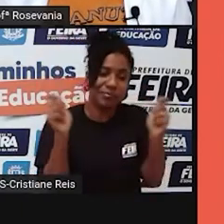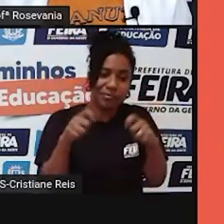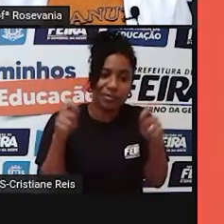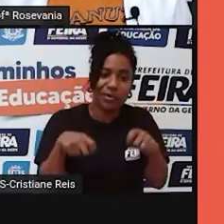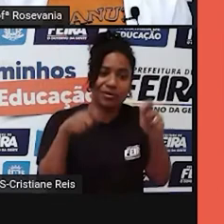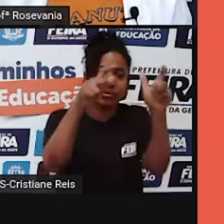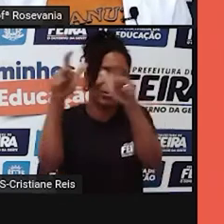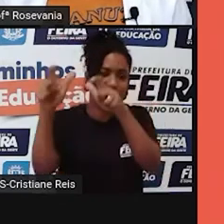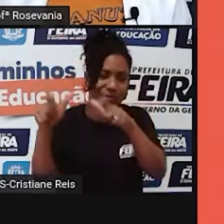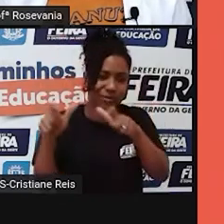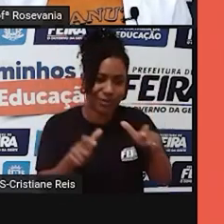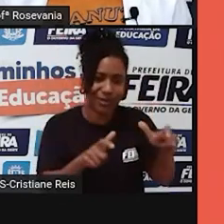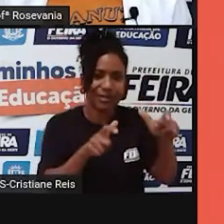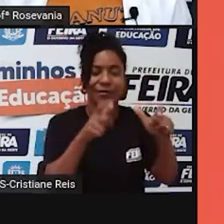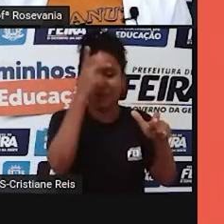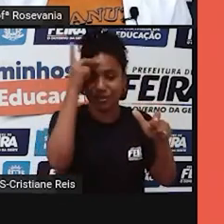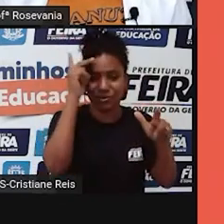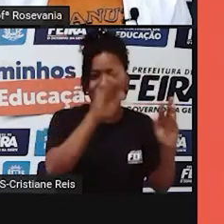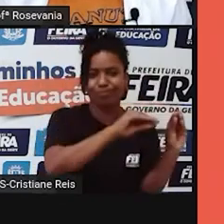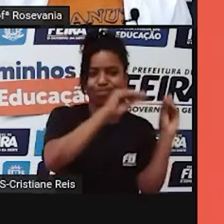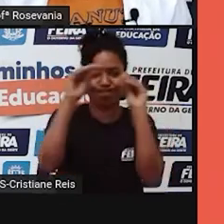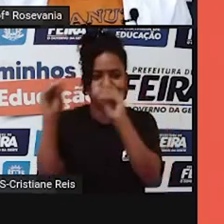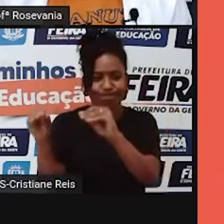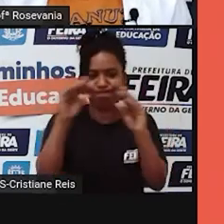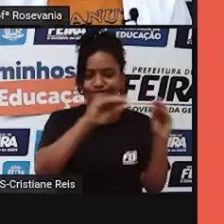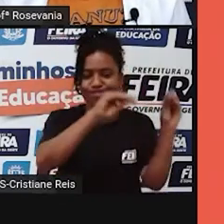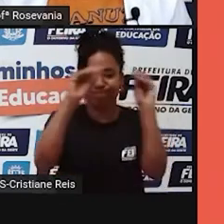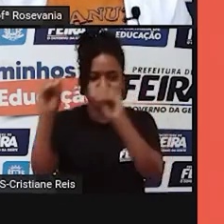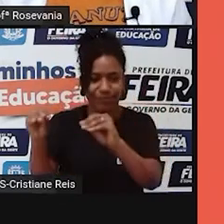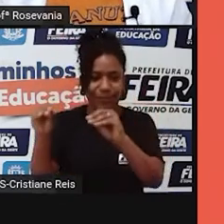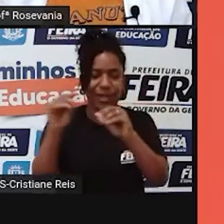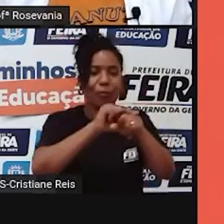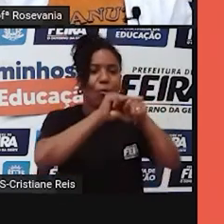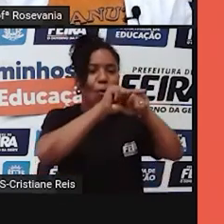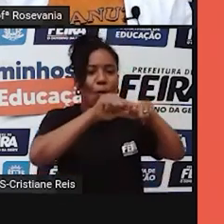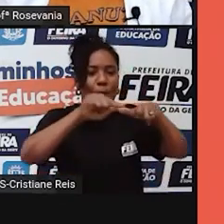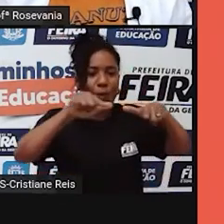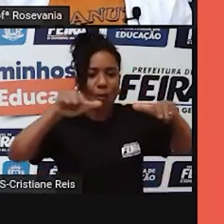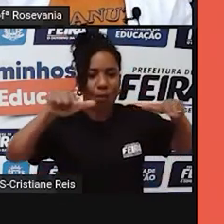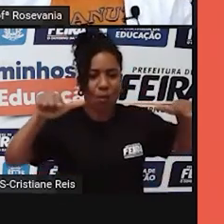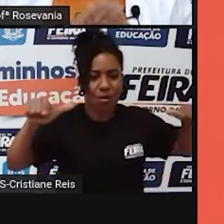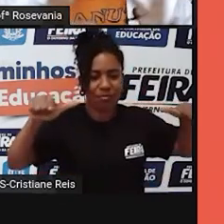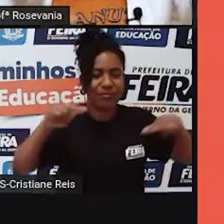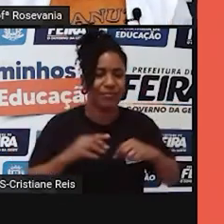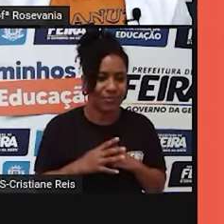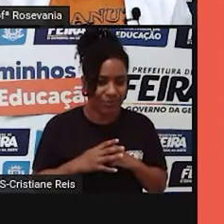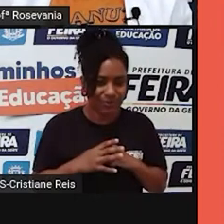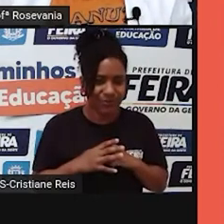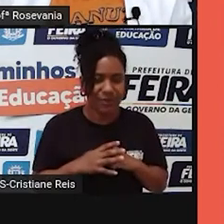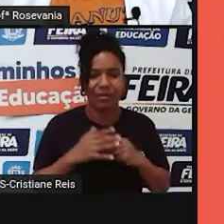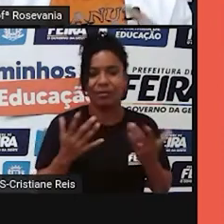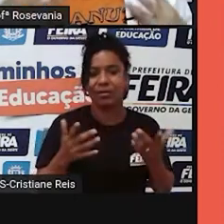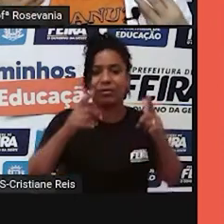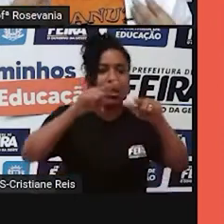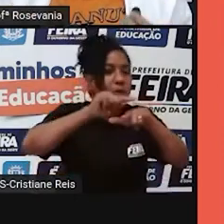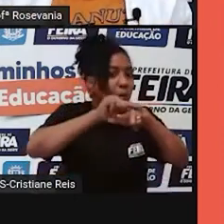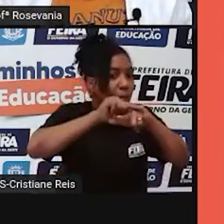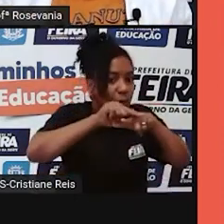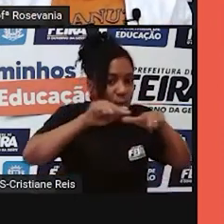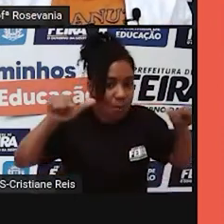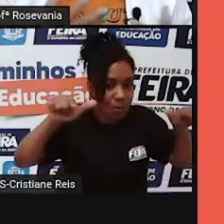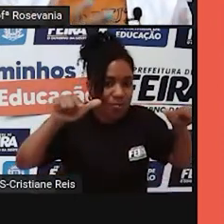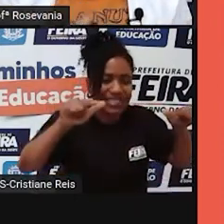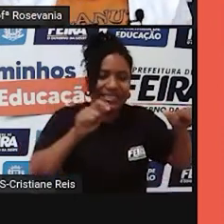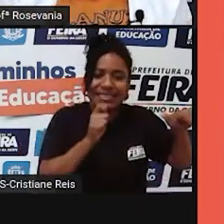expulsão da população, gerando vazios demográficos. Não que o espaço não tenha ninguém, gente, mas tem uma